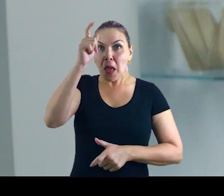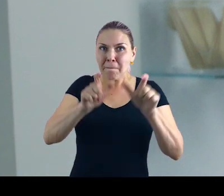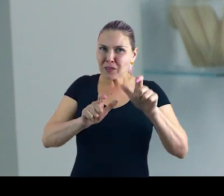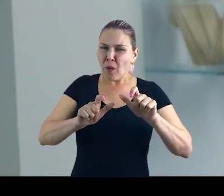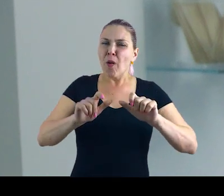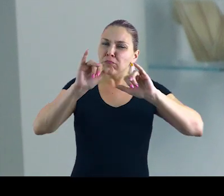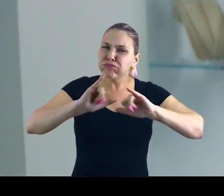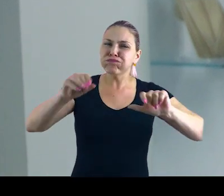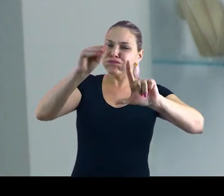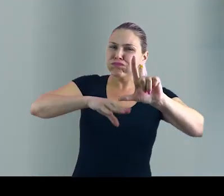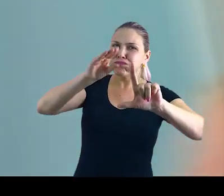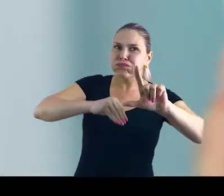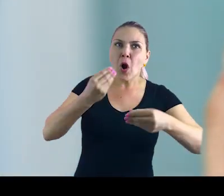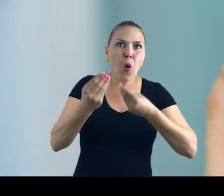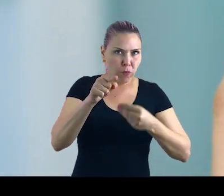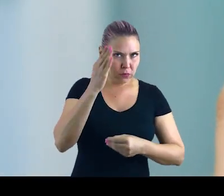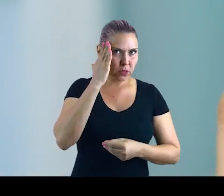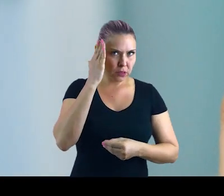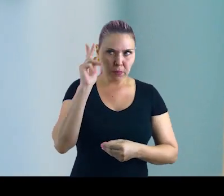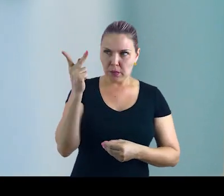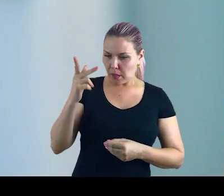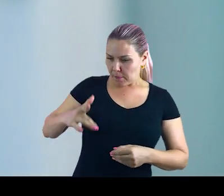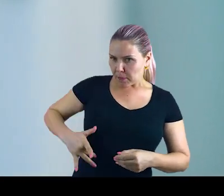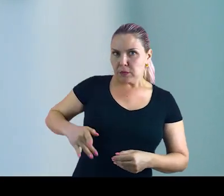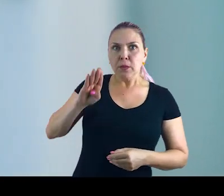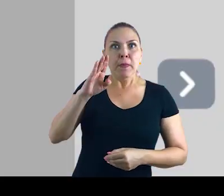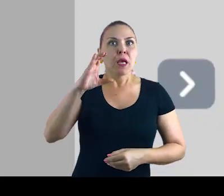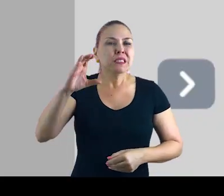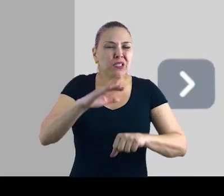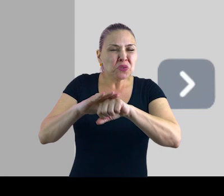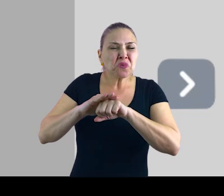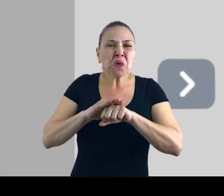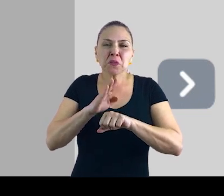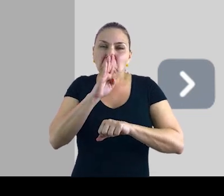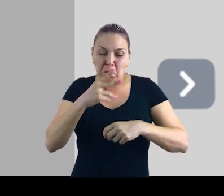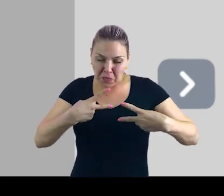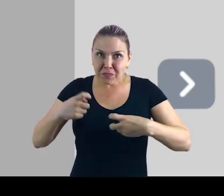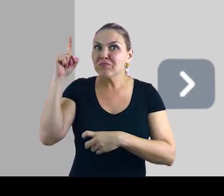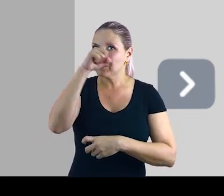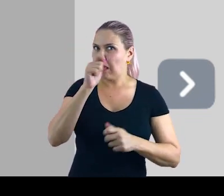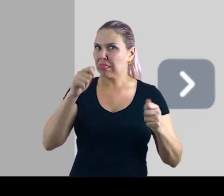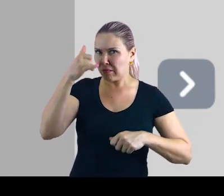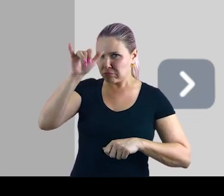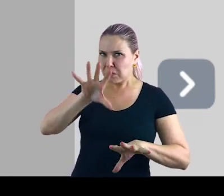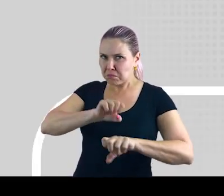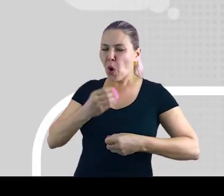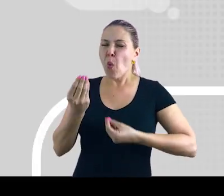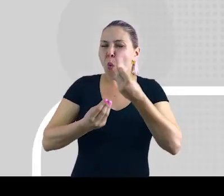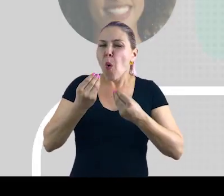Gente, compartilhem essa mensagem. Você sabia que as hepatites B e C são doenças silenciosas que podem ser prevenidas?